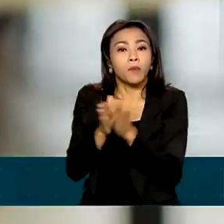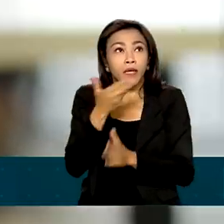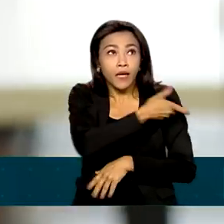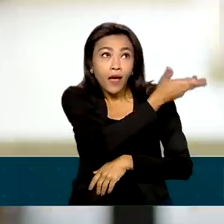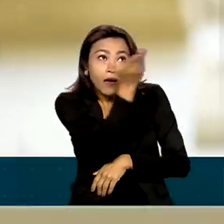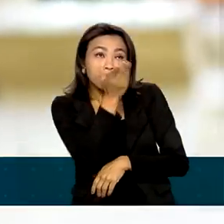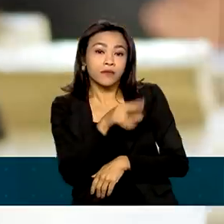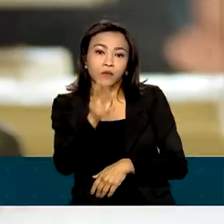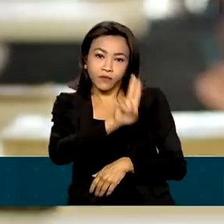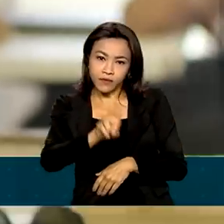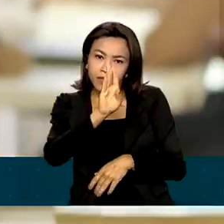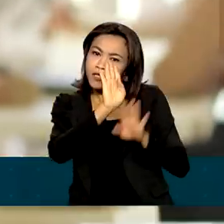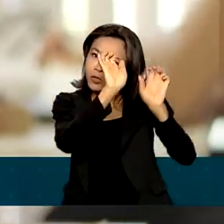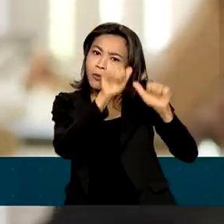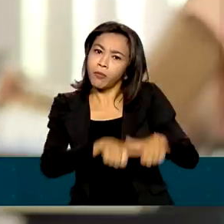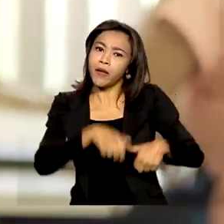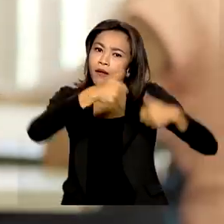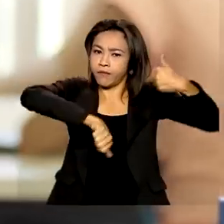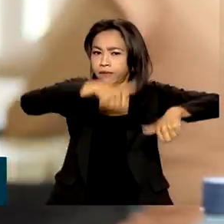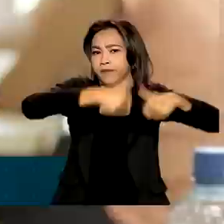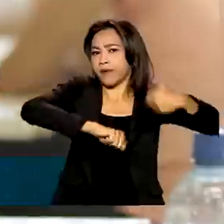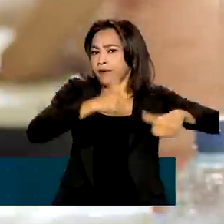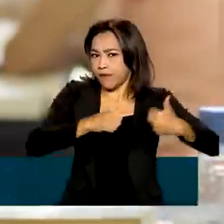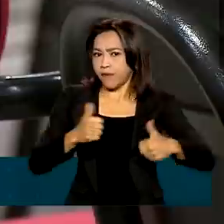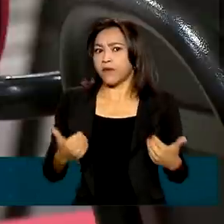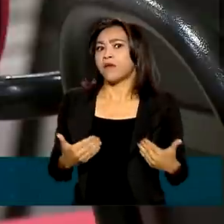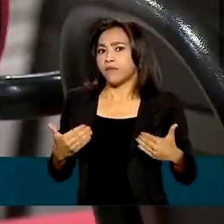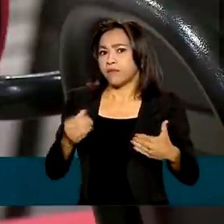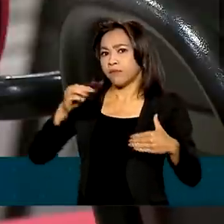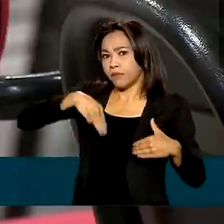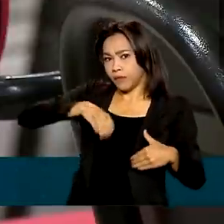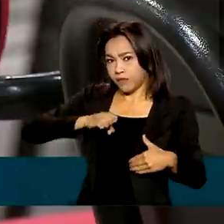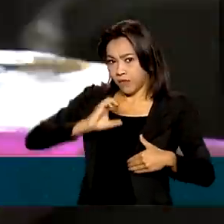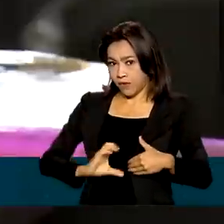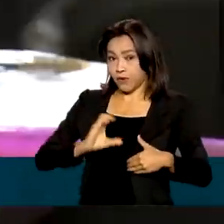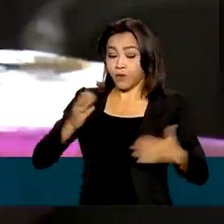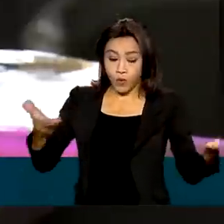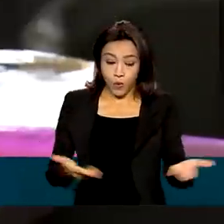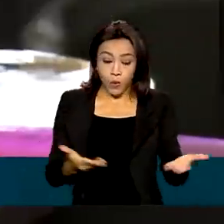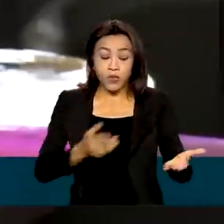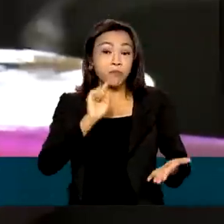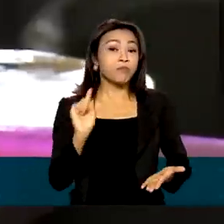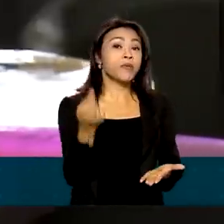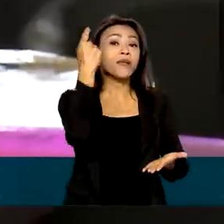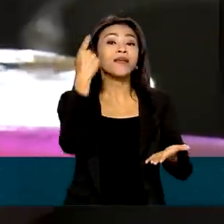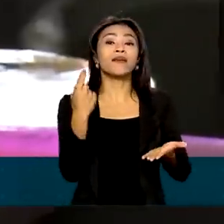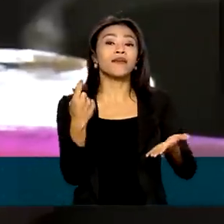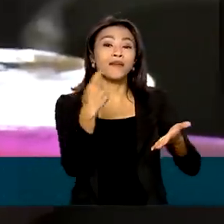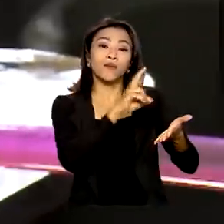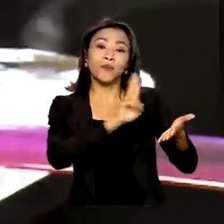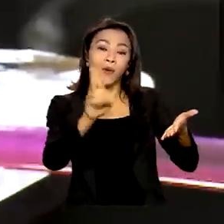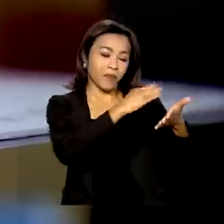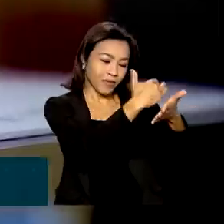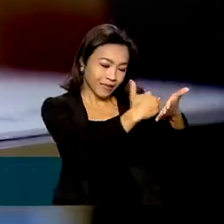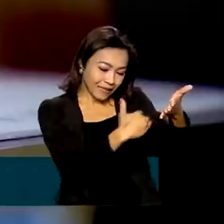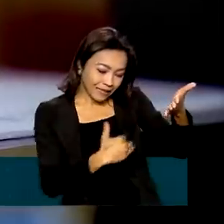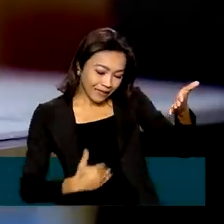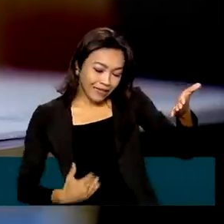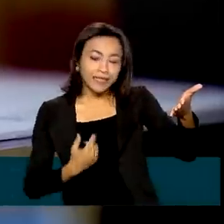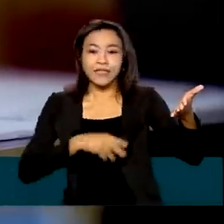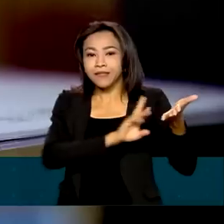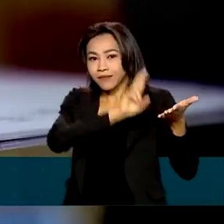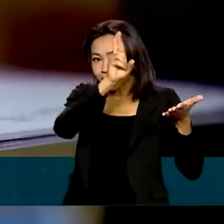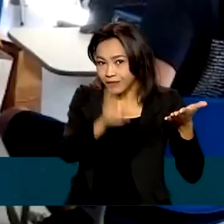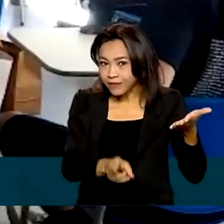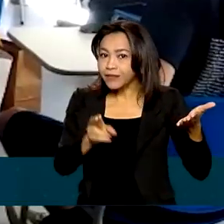sejam bem avaliadas pelo MEC. Hoje também sai a primeira chamada do resultado do ProUni, o